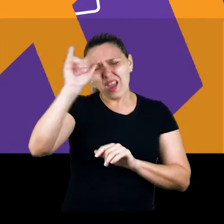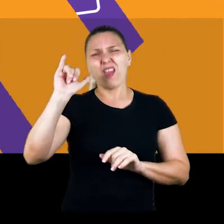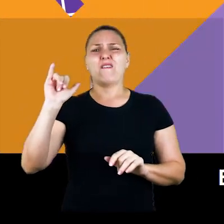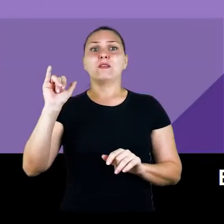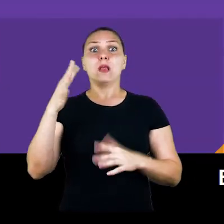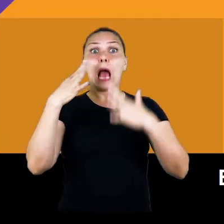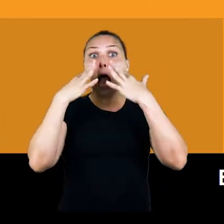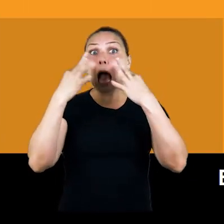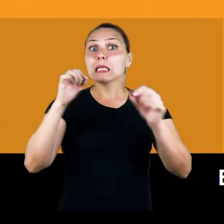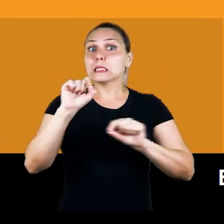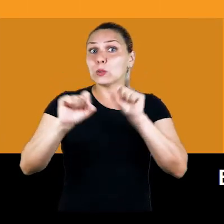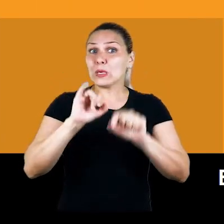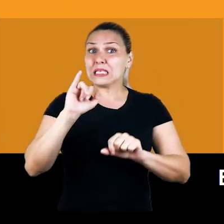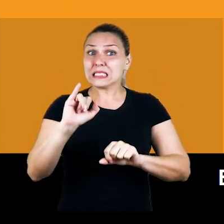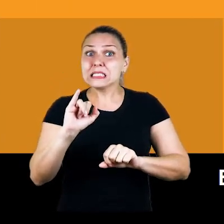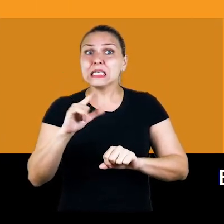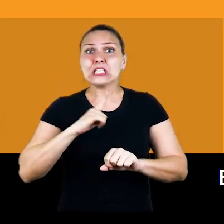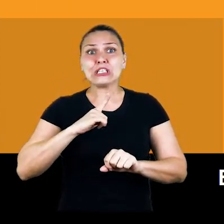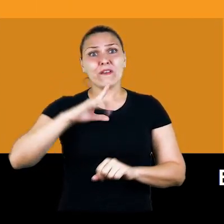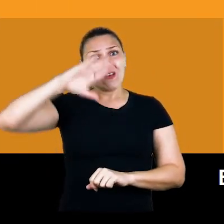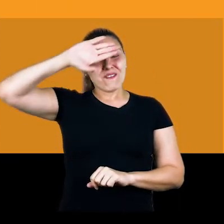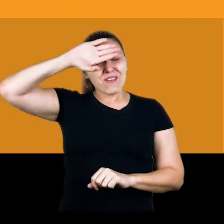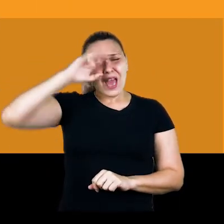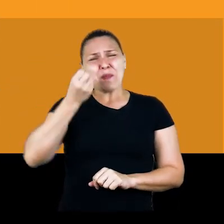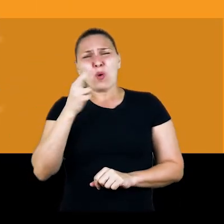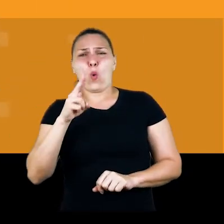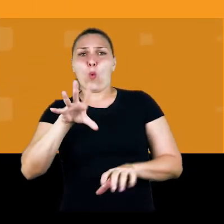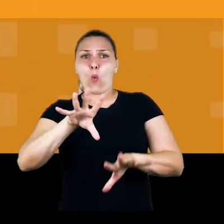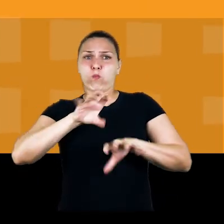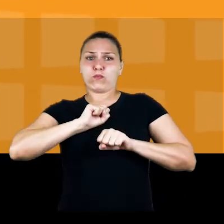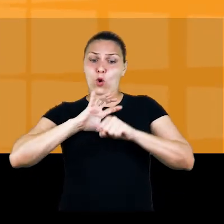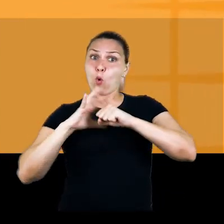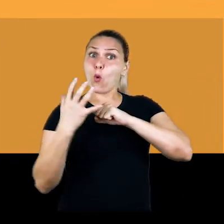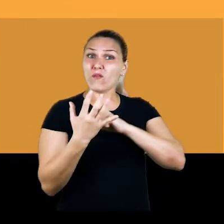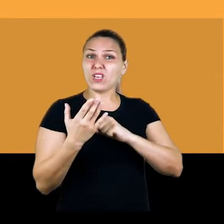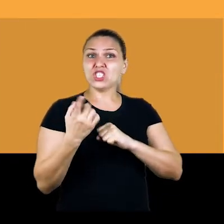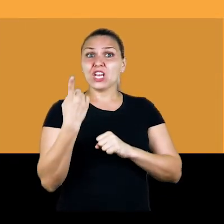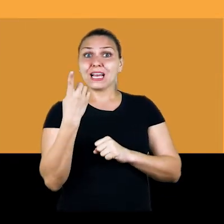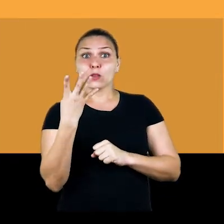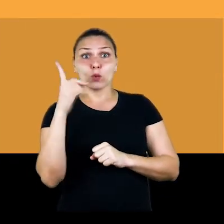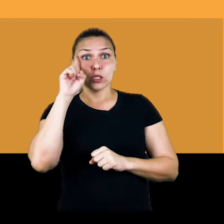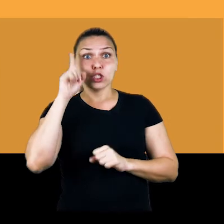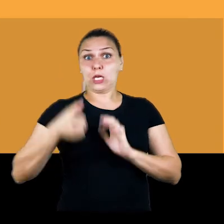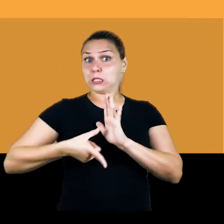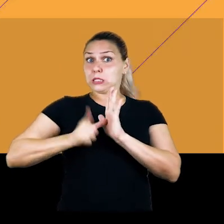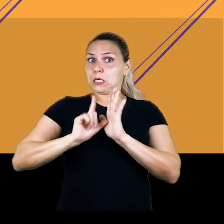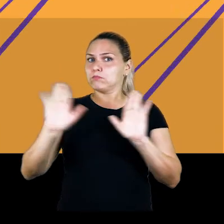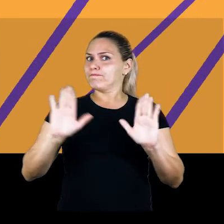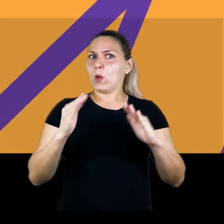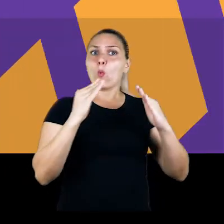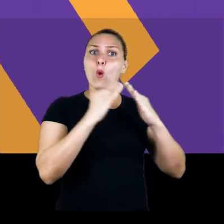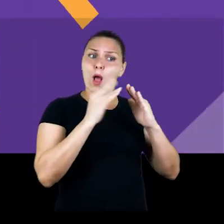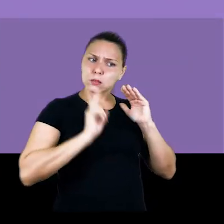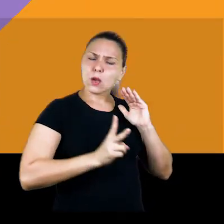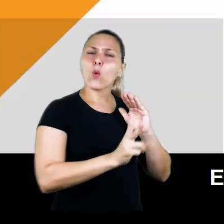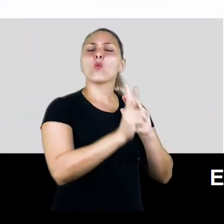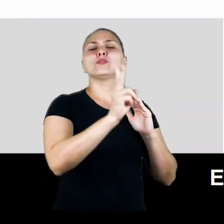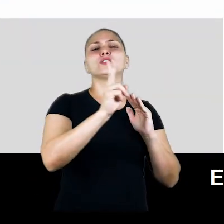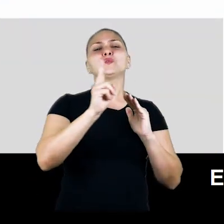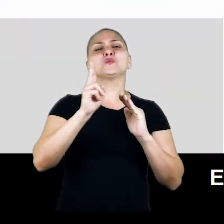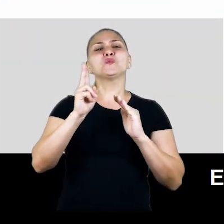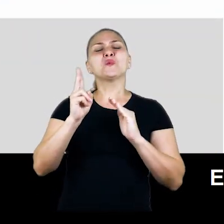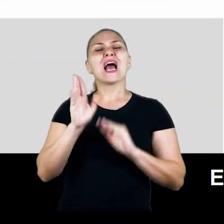pessoas. E atenção! Se estiver com febre no dia da eleição ou tiver contraído Covid-19 14 dias antes, não saia de casa.